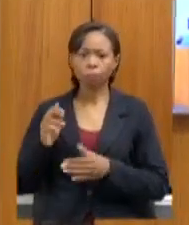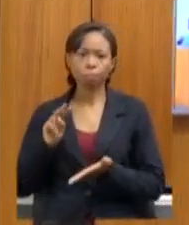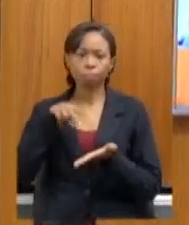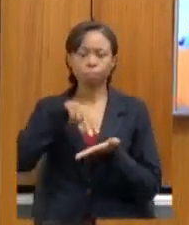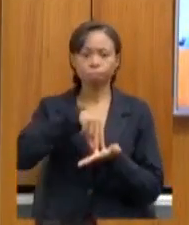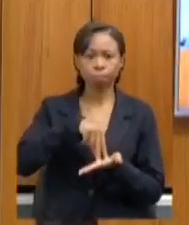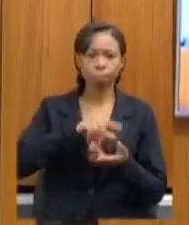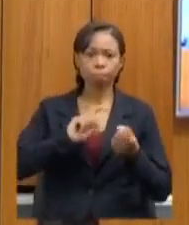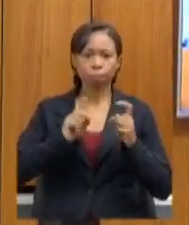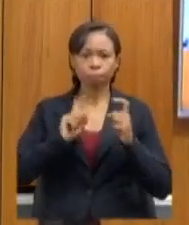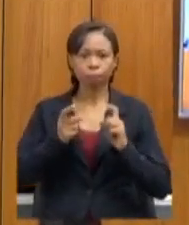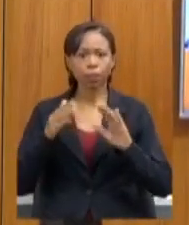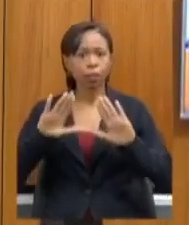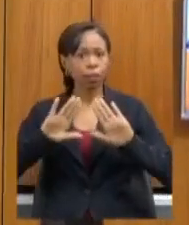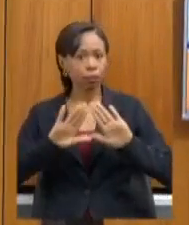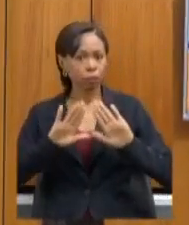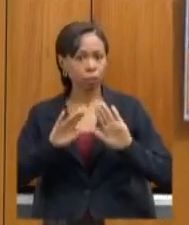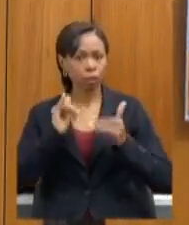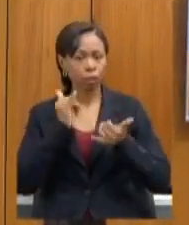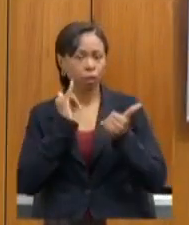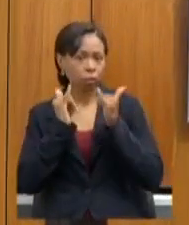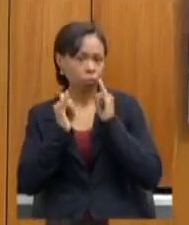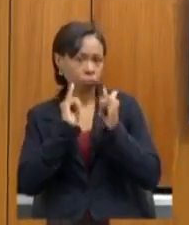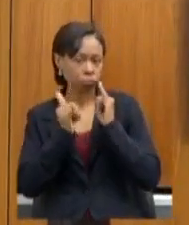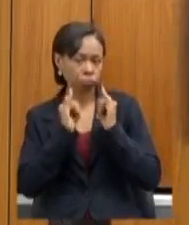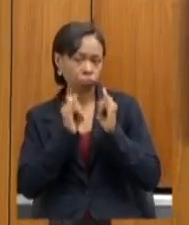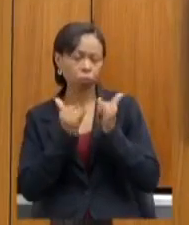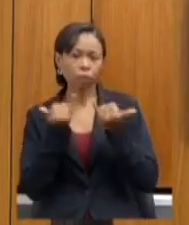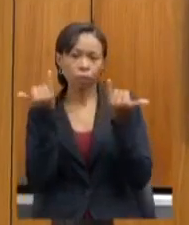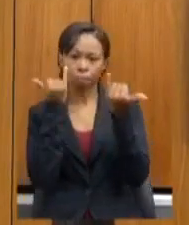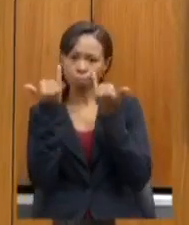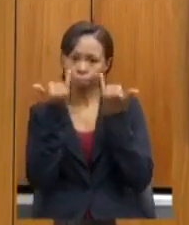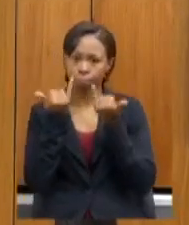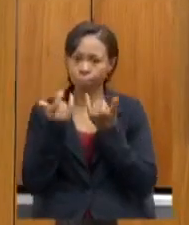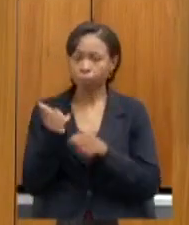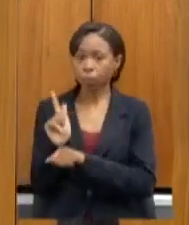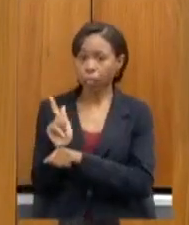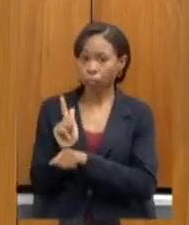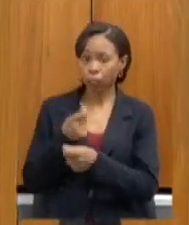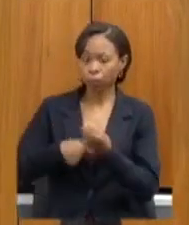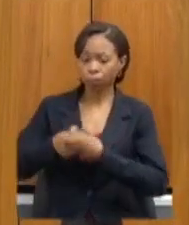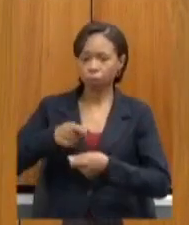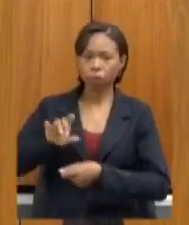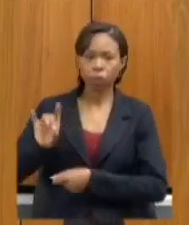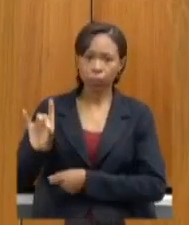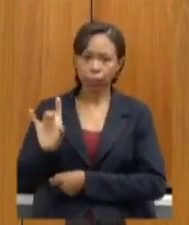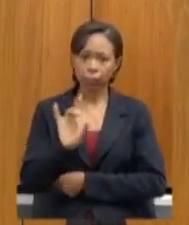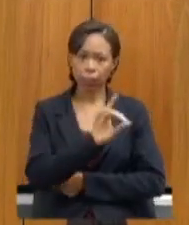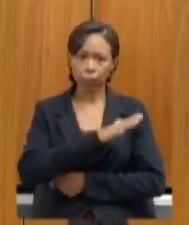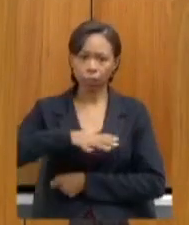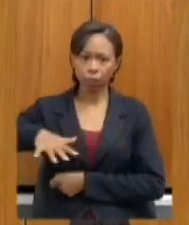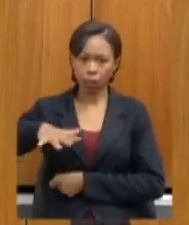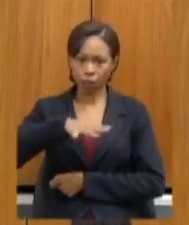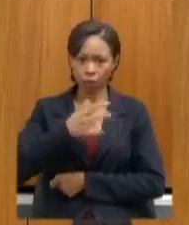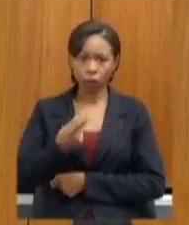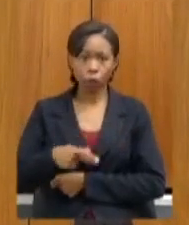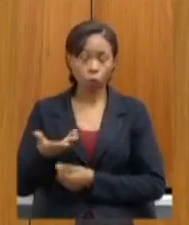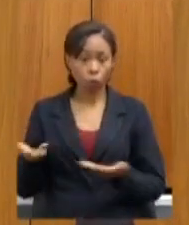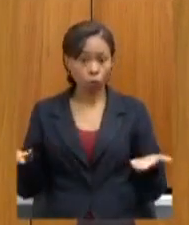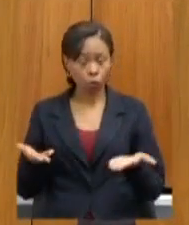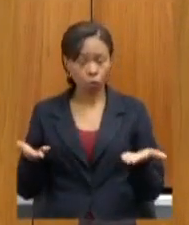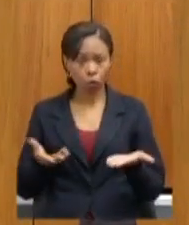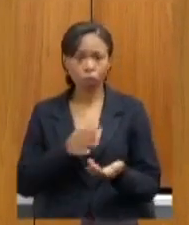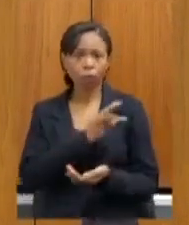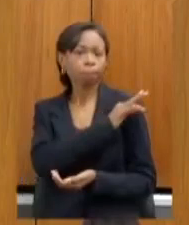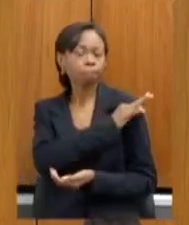da Assembleia para prestar informações sobre a gestão de suas respectivas áreas. Nesta edição da Assembleia Fiscaliza, realizada